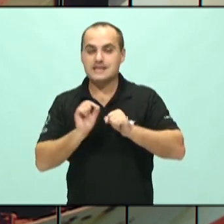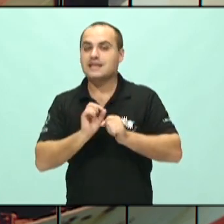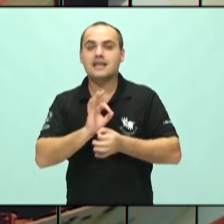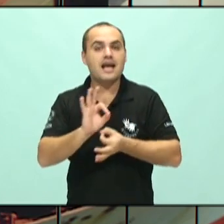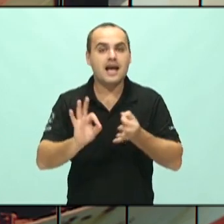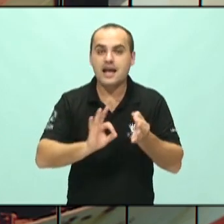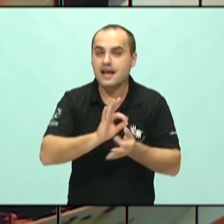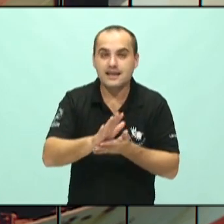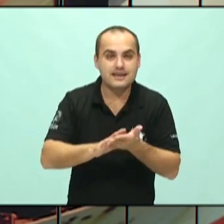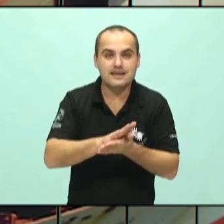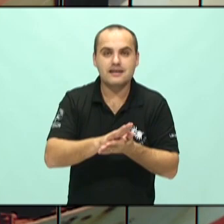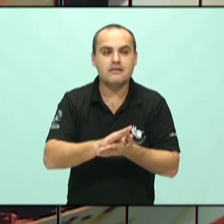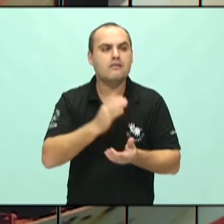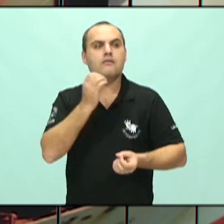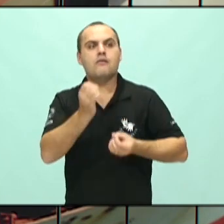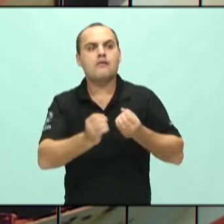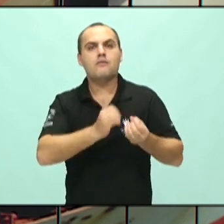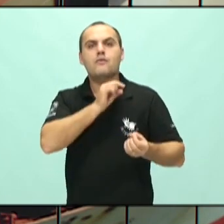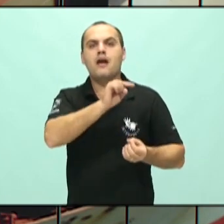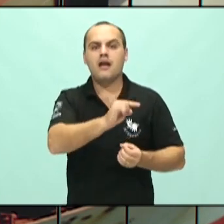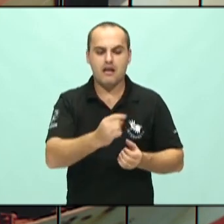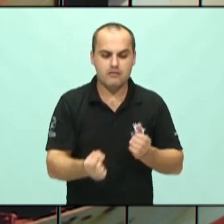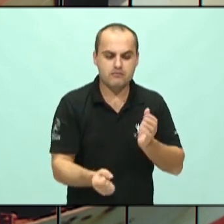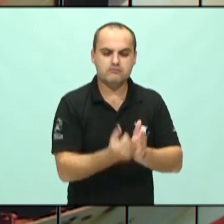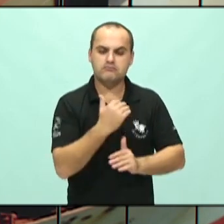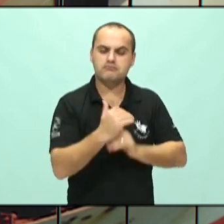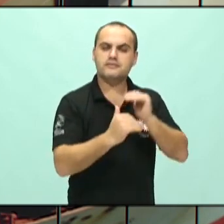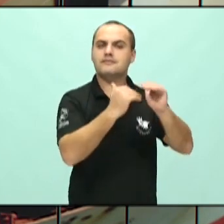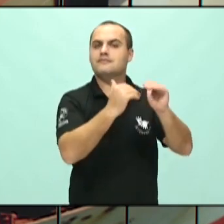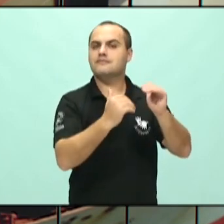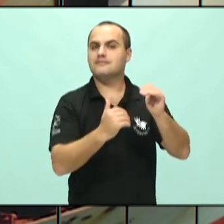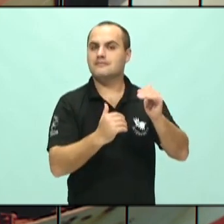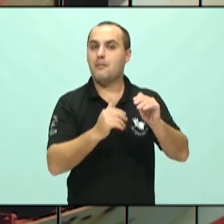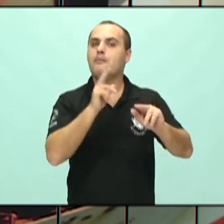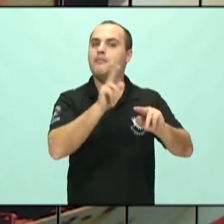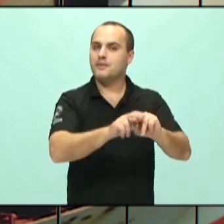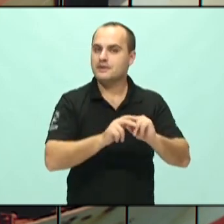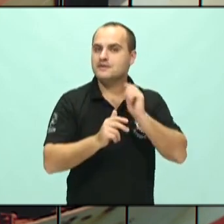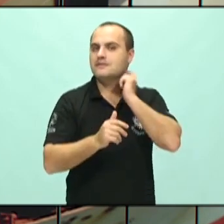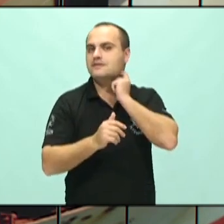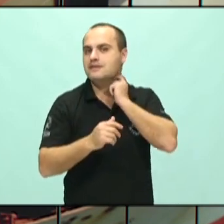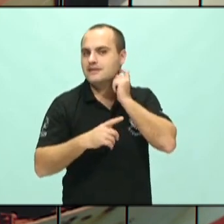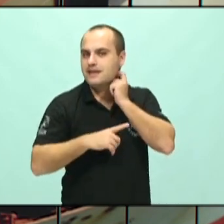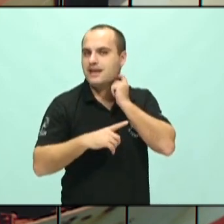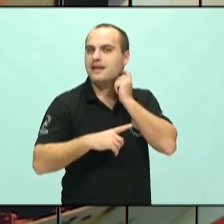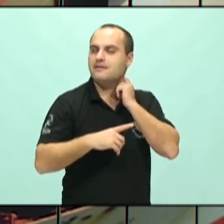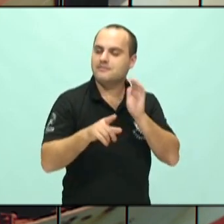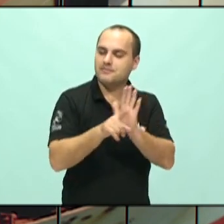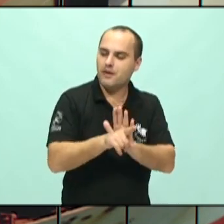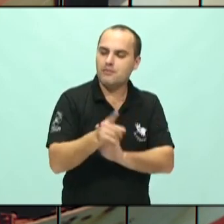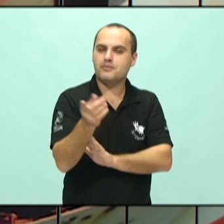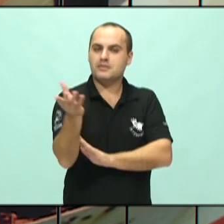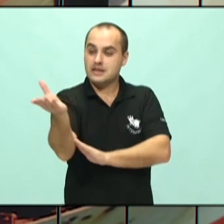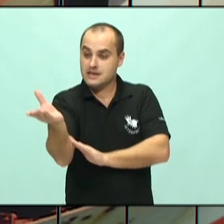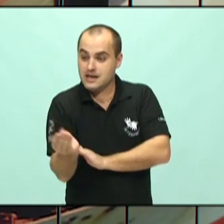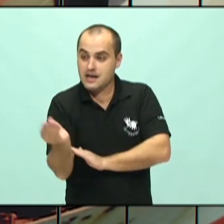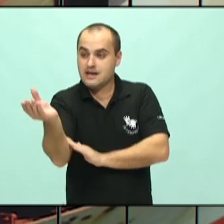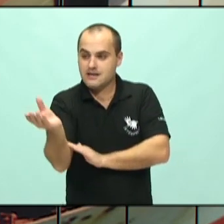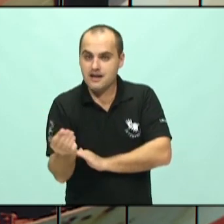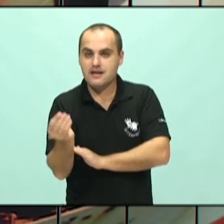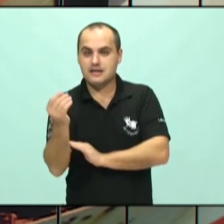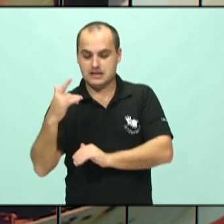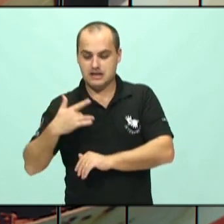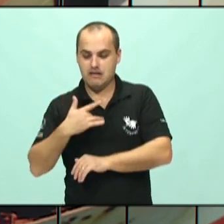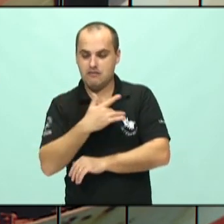E é por isso que nós temos um déficit imenso financeiro de ganhos e também de gastos com a saúde